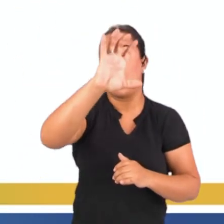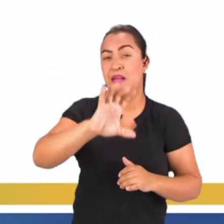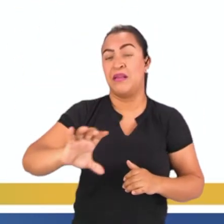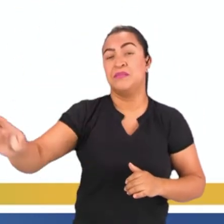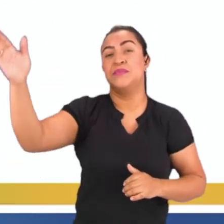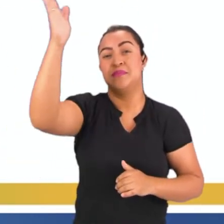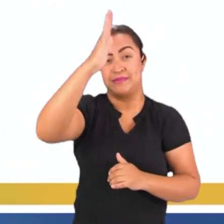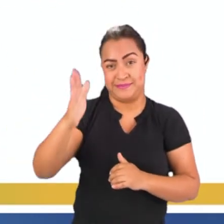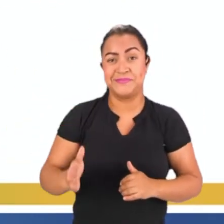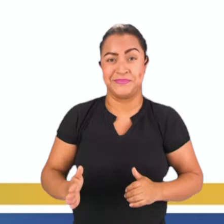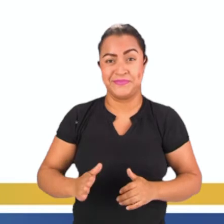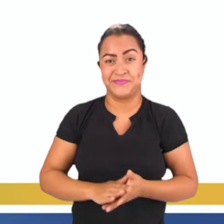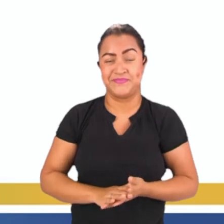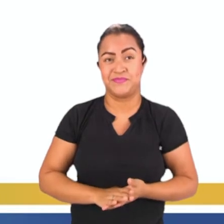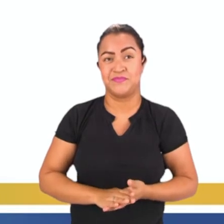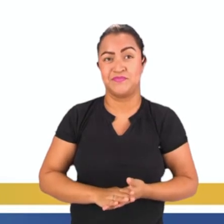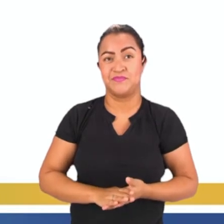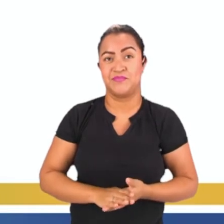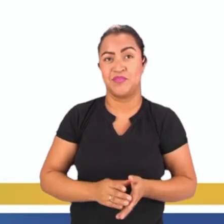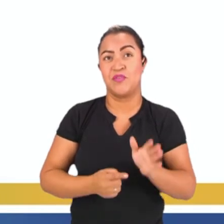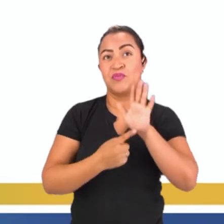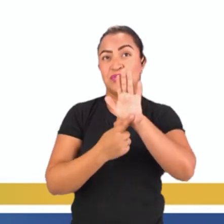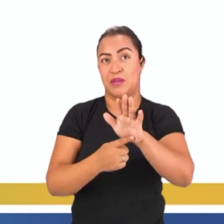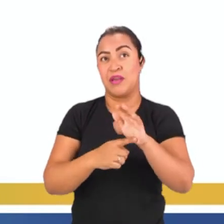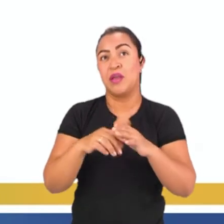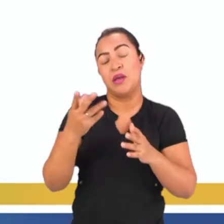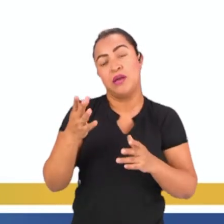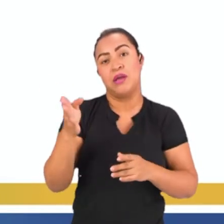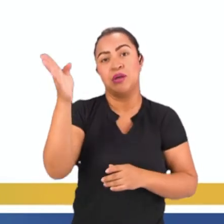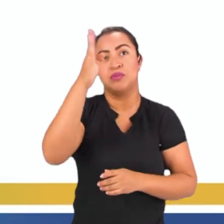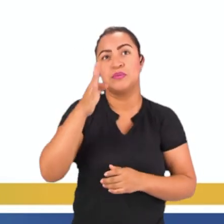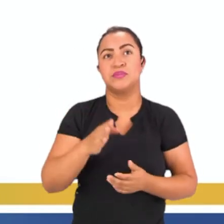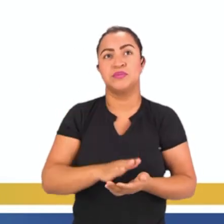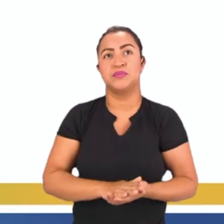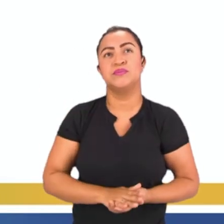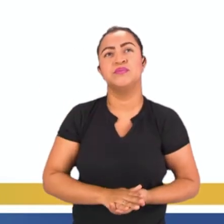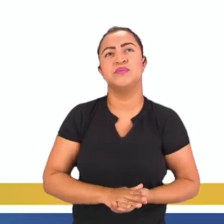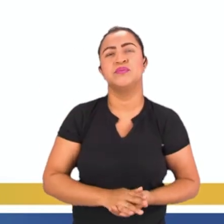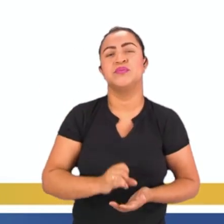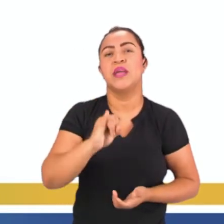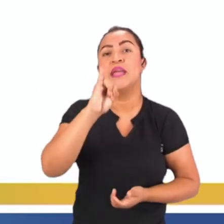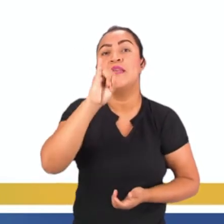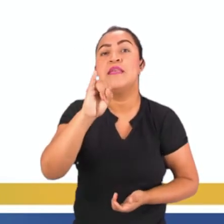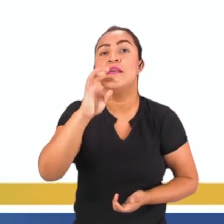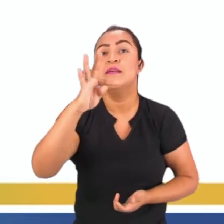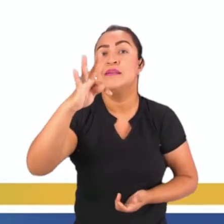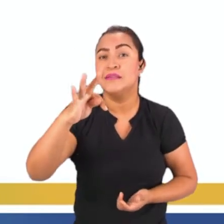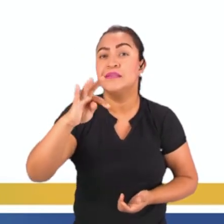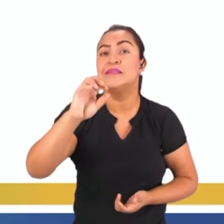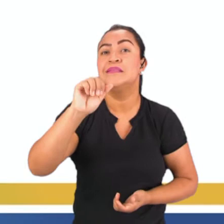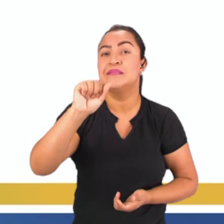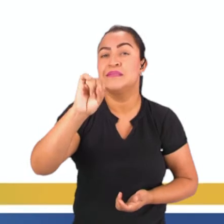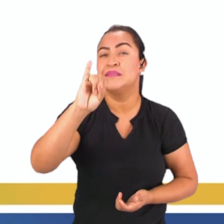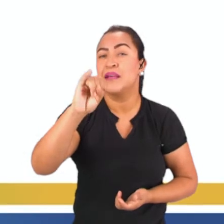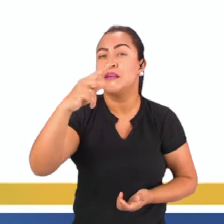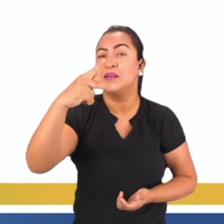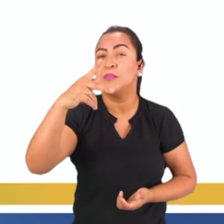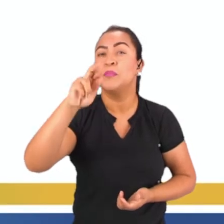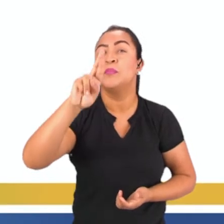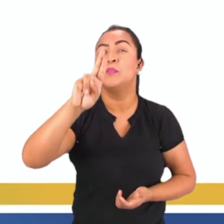algumas, né? Uma das mais importantes. Tá. Usina hidrelétrica de Itaipu binacional,